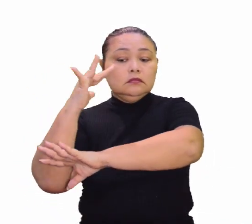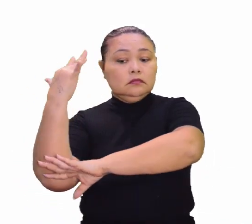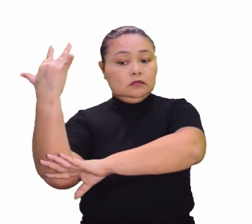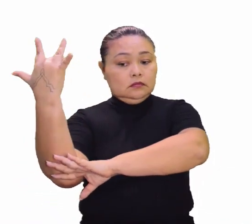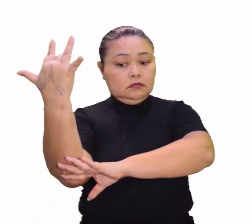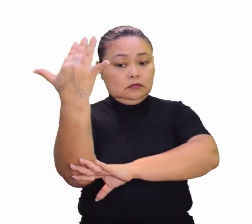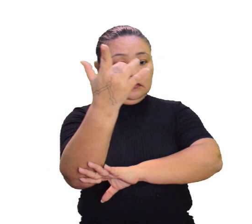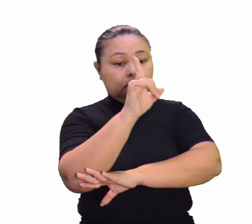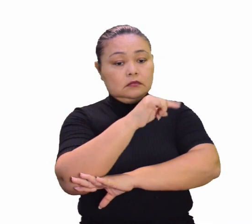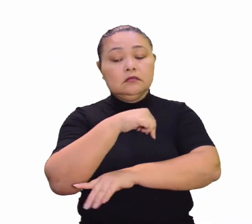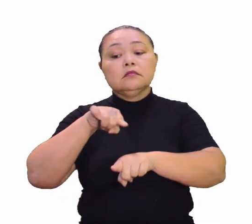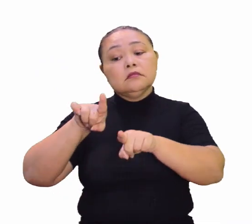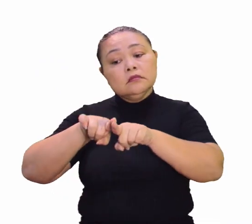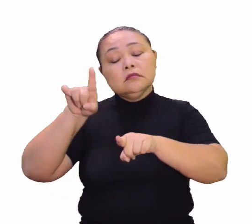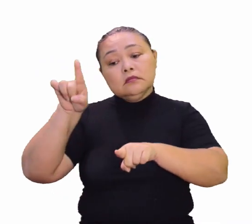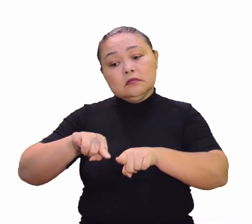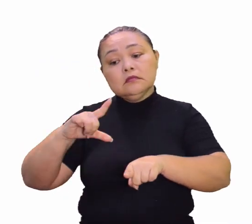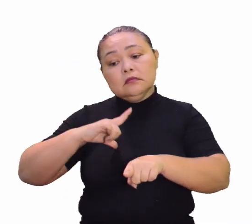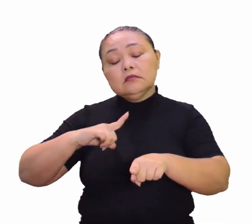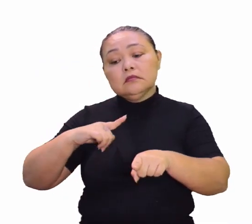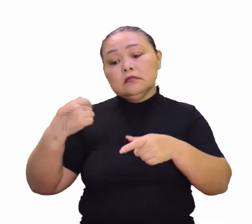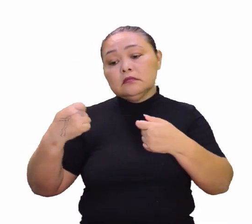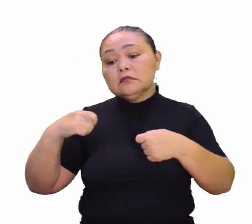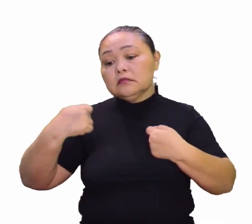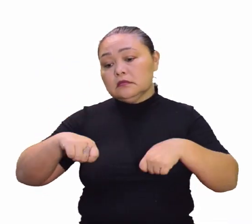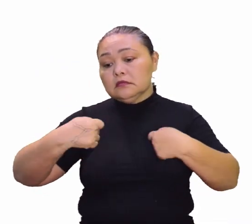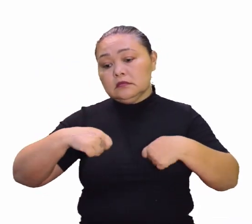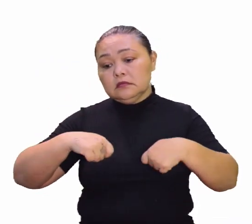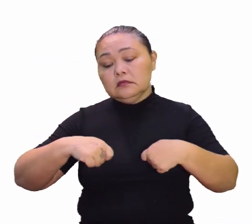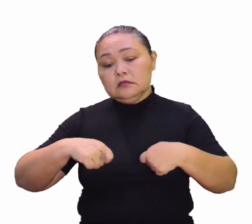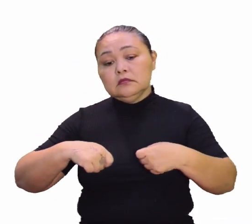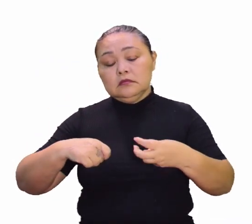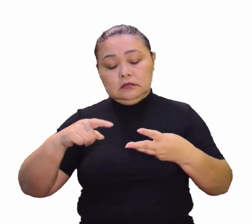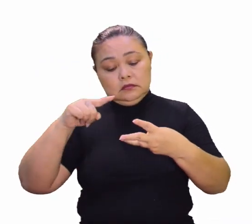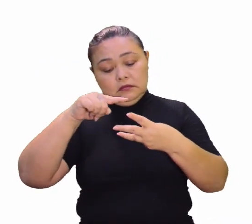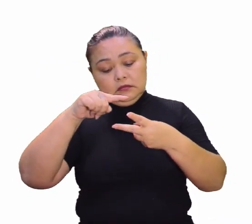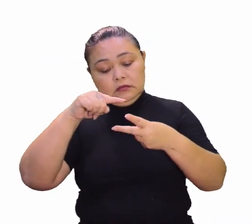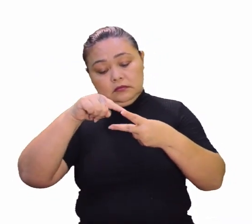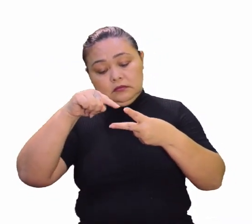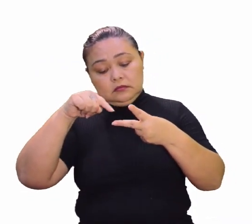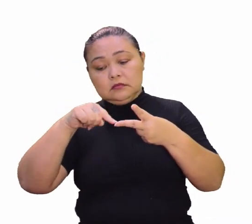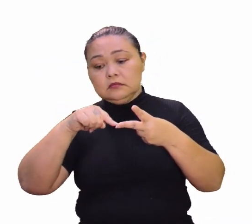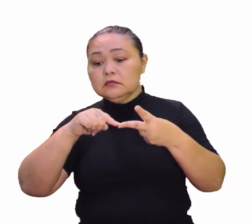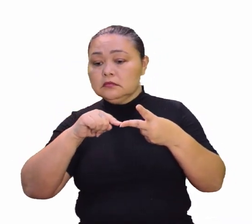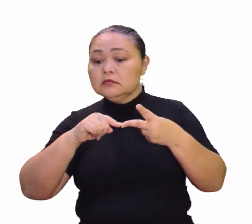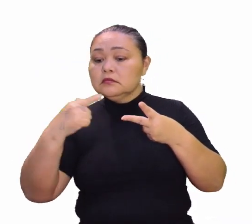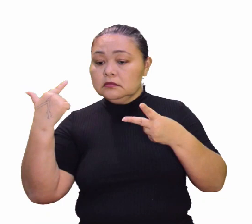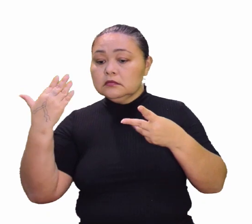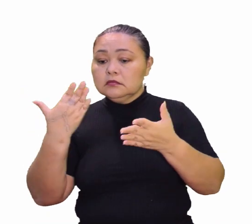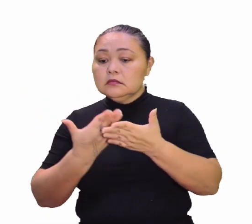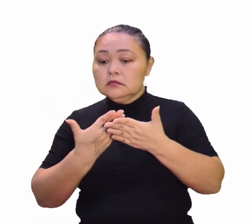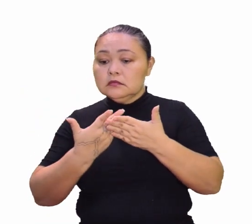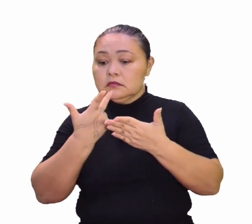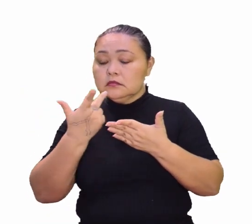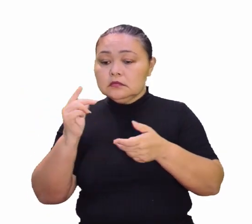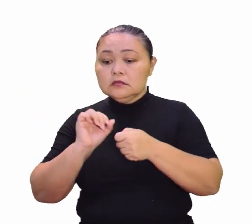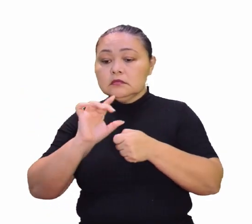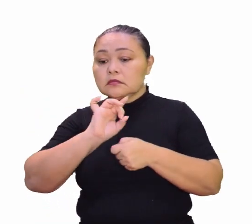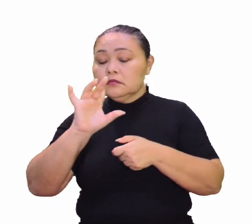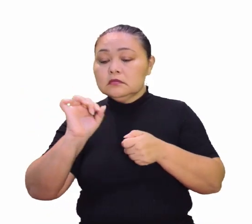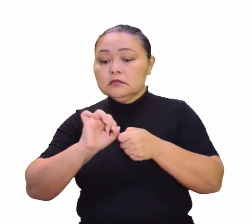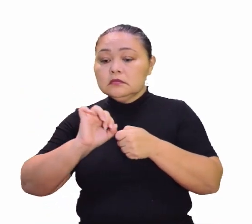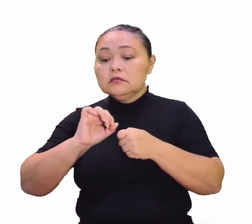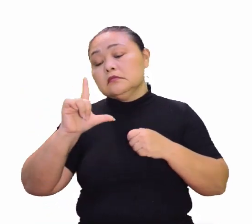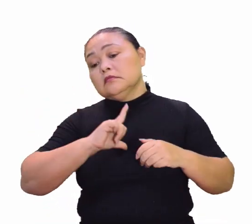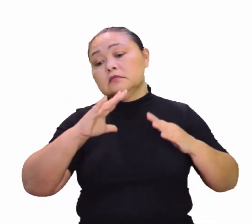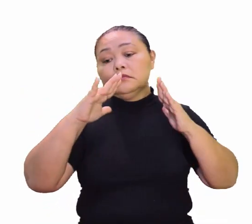ambiente. Muito bem. Obviamente, ela também, nós precisamos dela. Exato. Inclusive, na aula passada, falamos que só temos